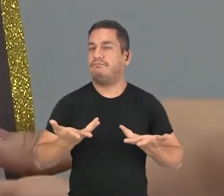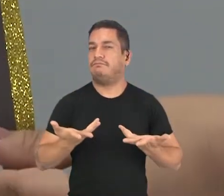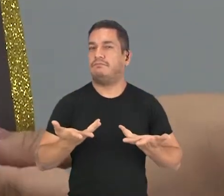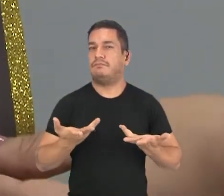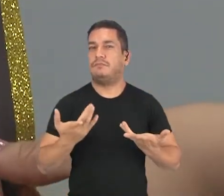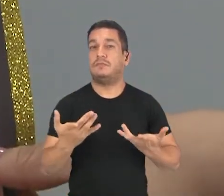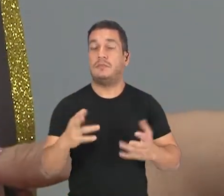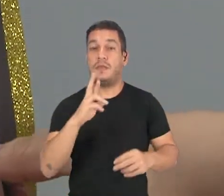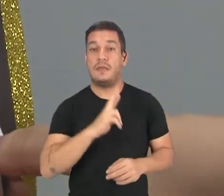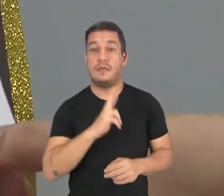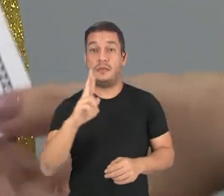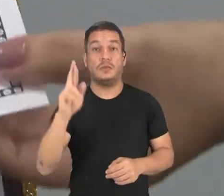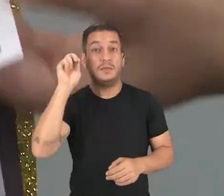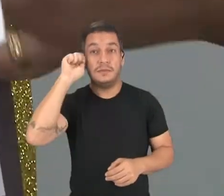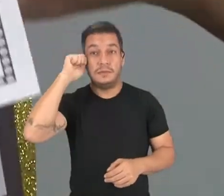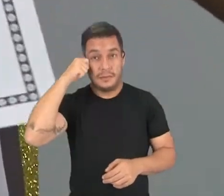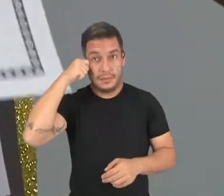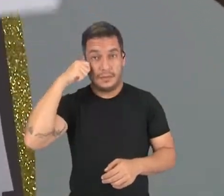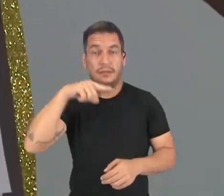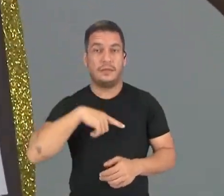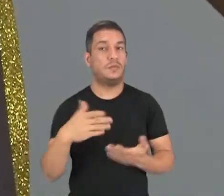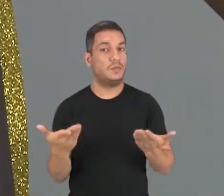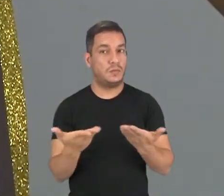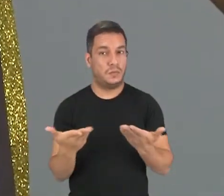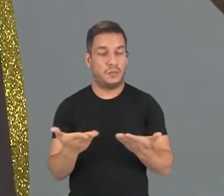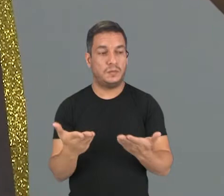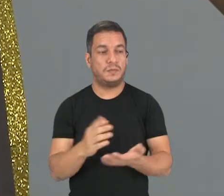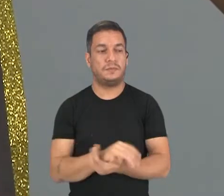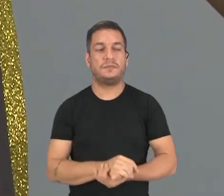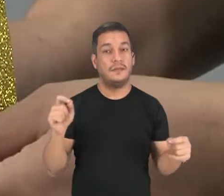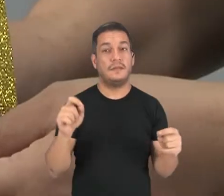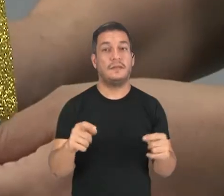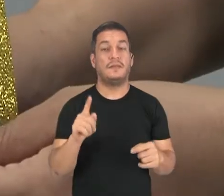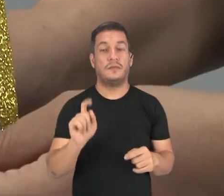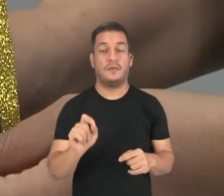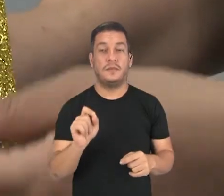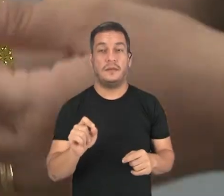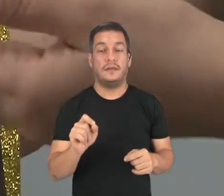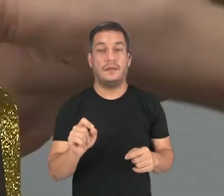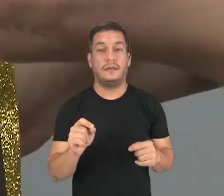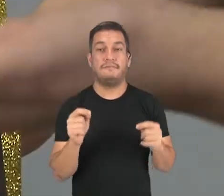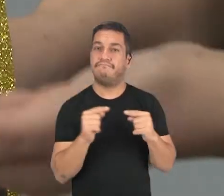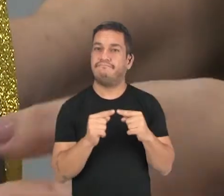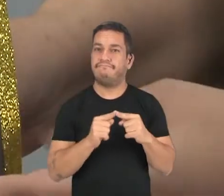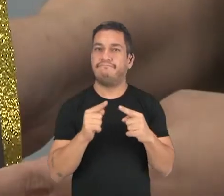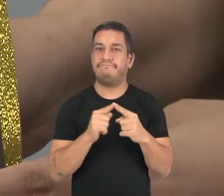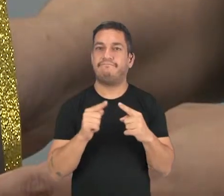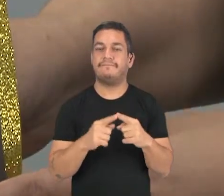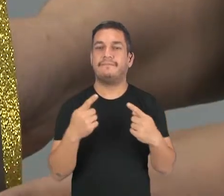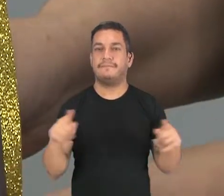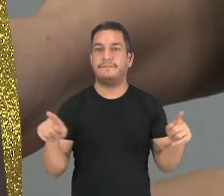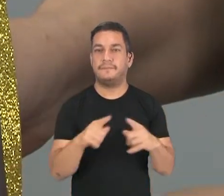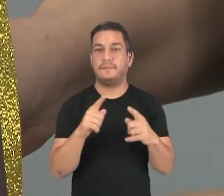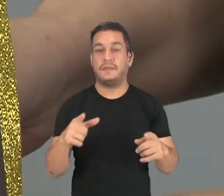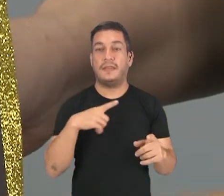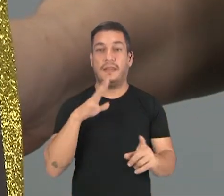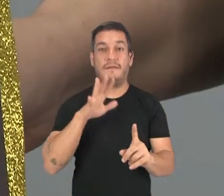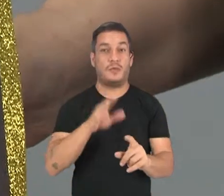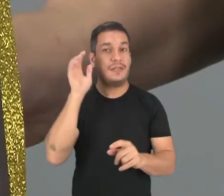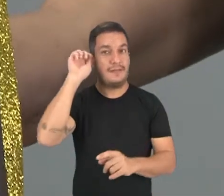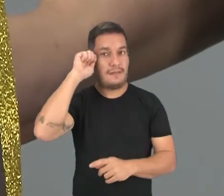da religião negra que nós temos hoje, que sofreu influência